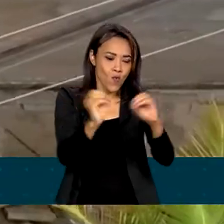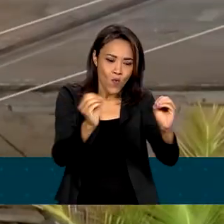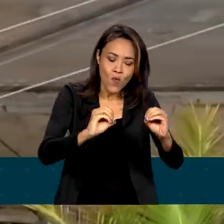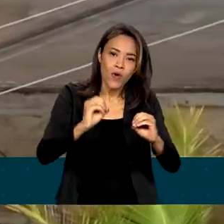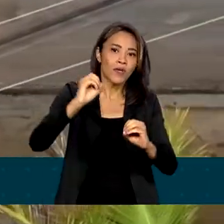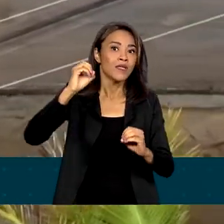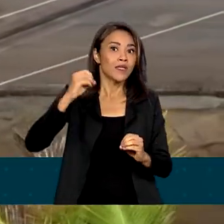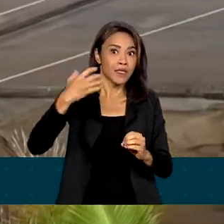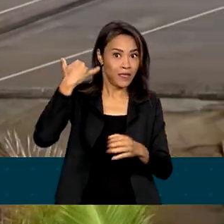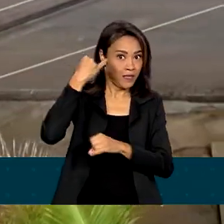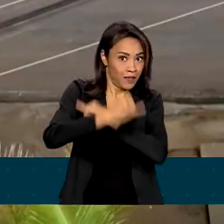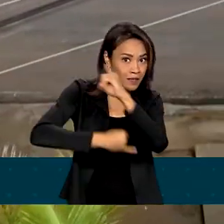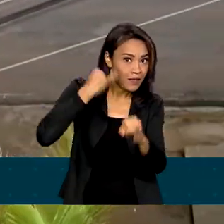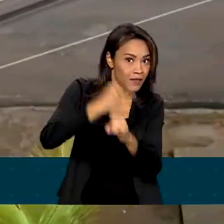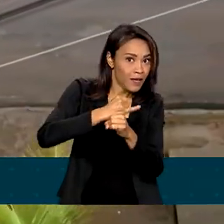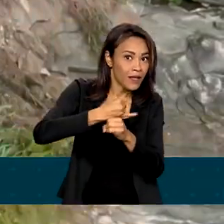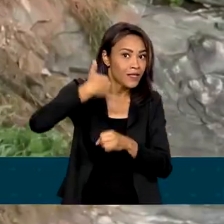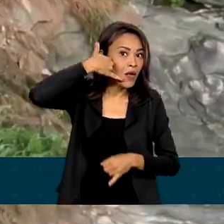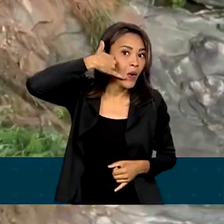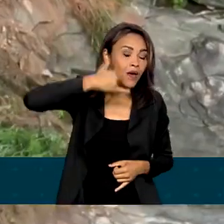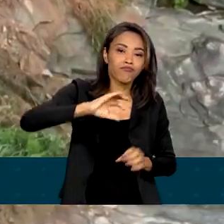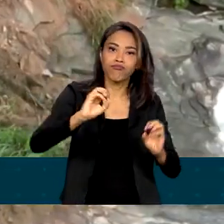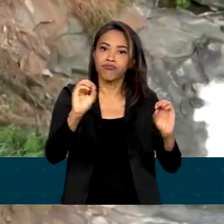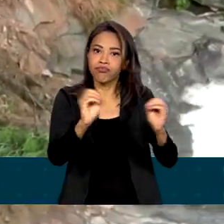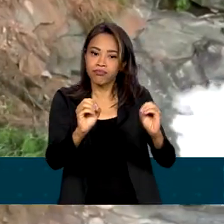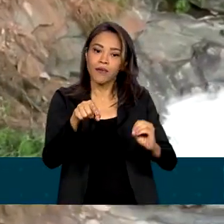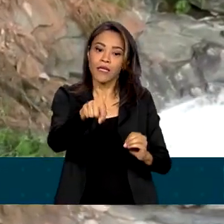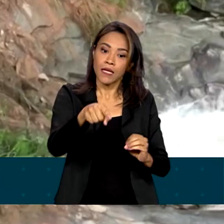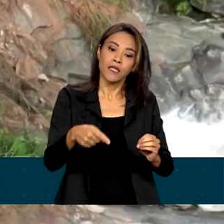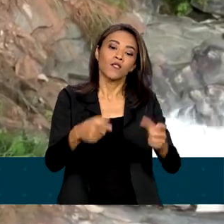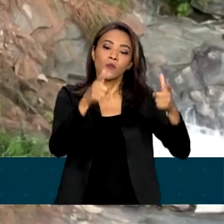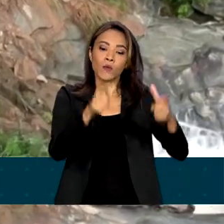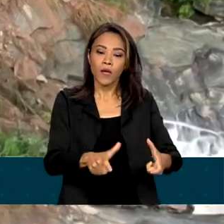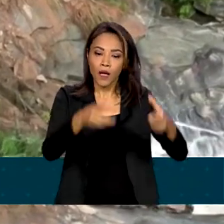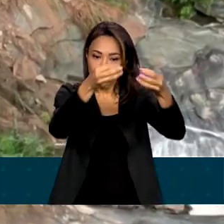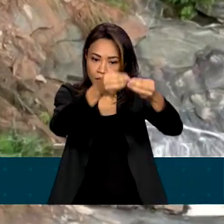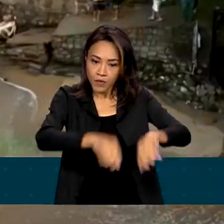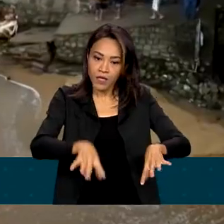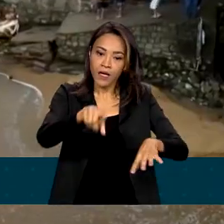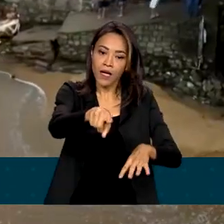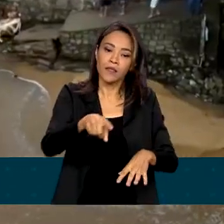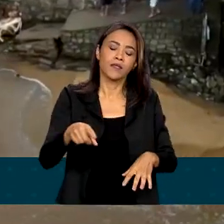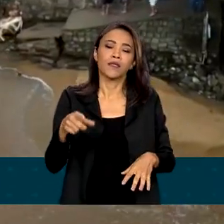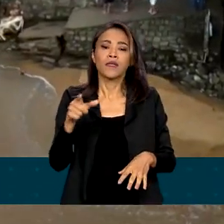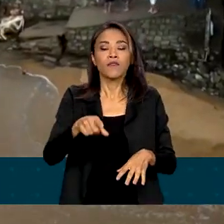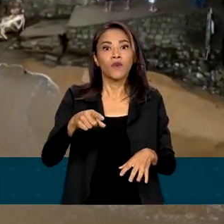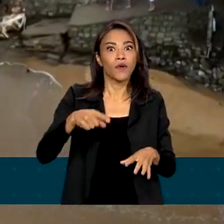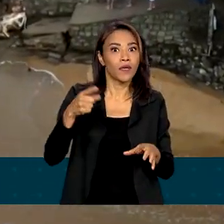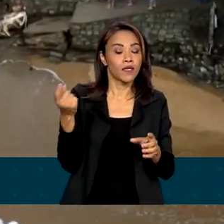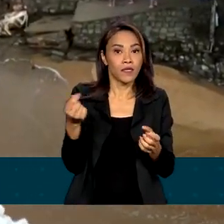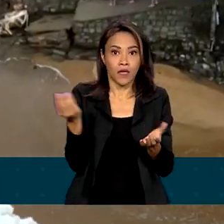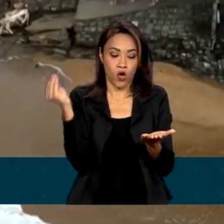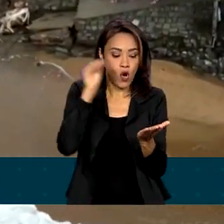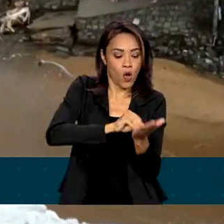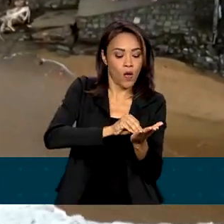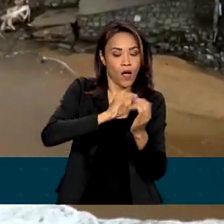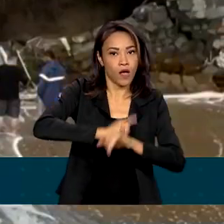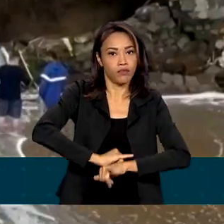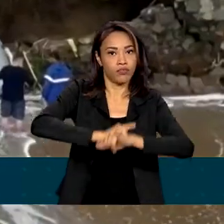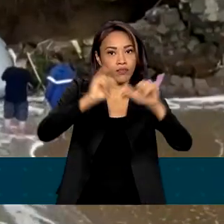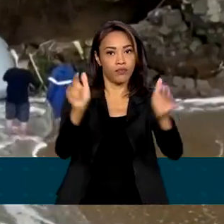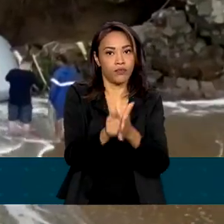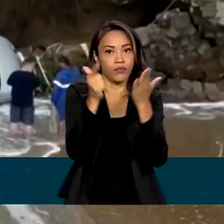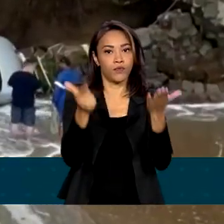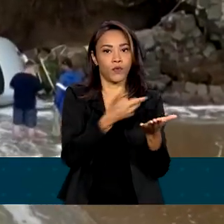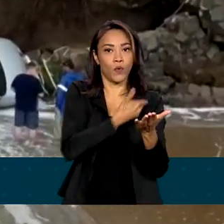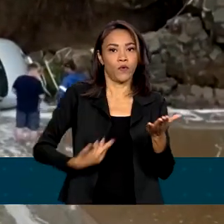celular. Também no município de São Sebastião foi decretado calamidade pública numa edição extra do Diário Oficial.